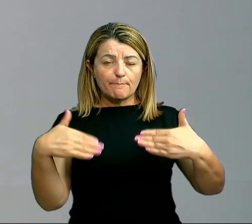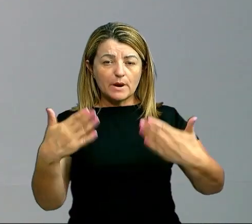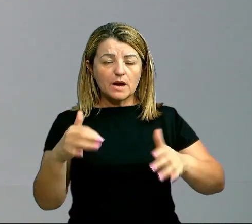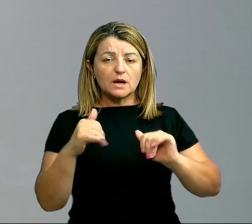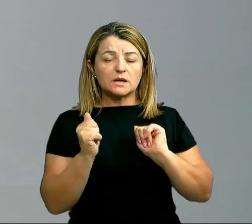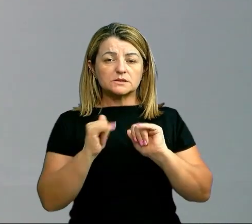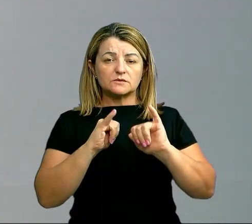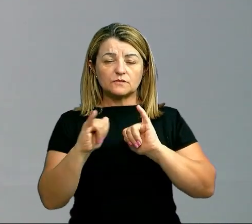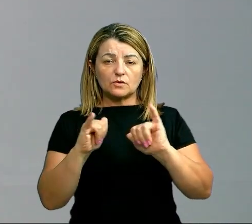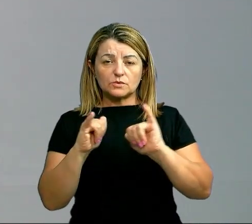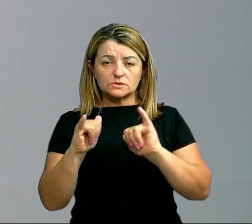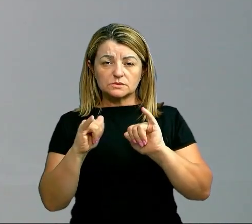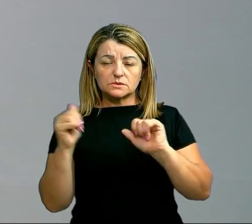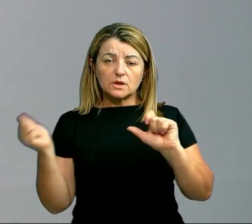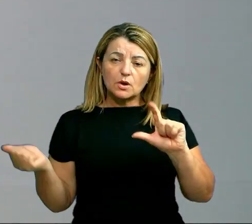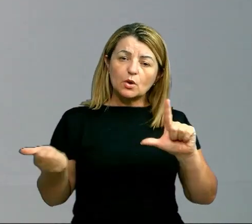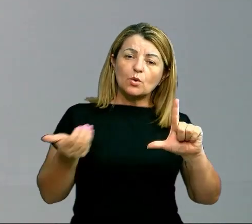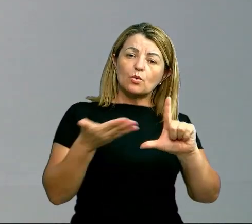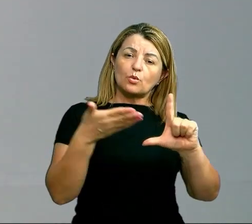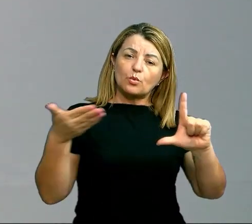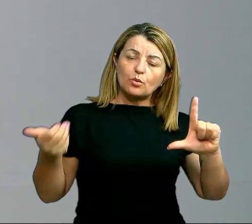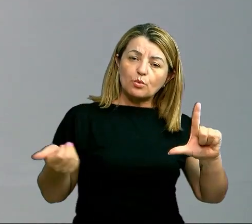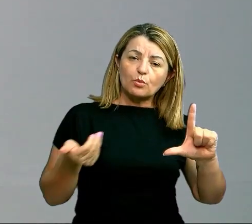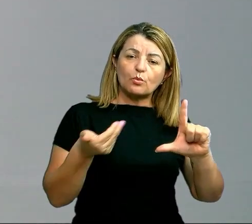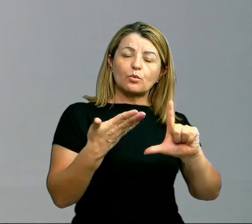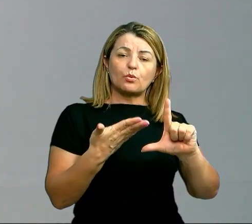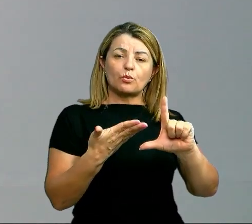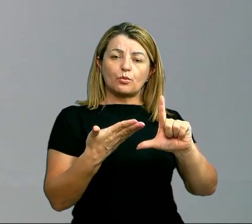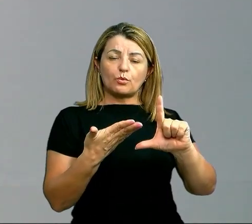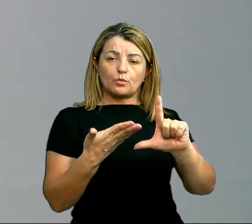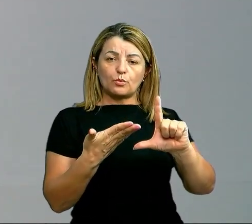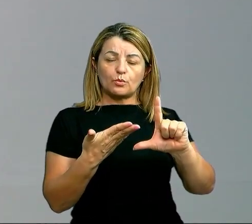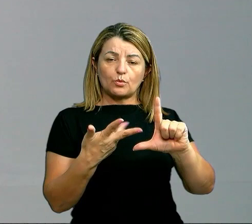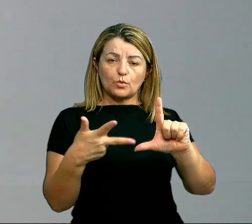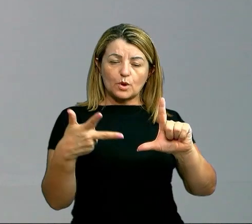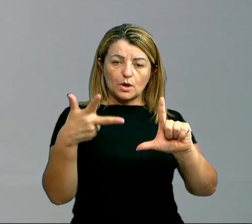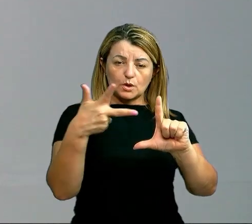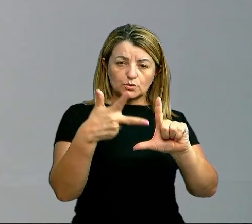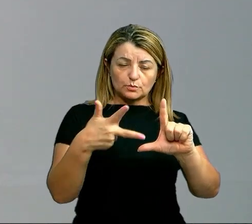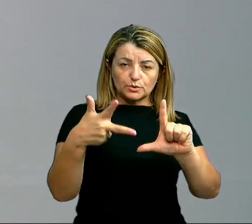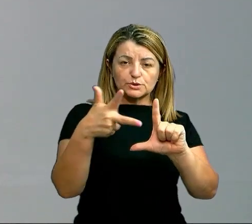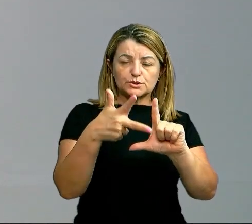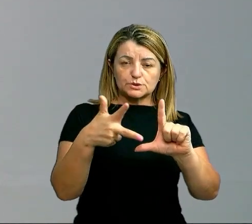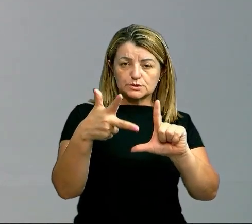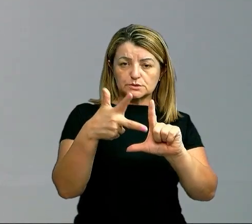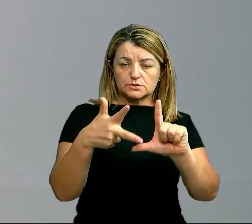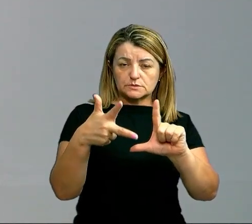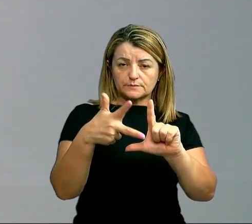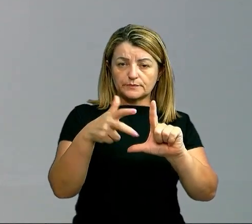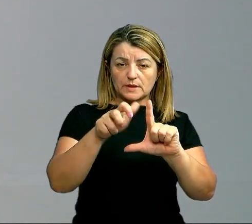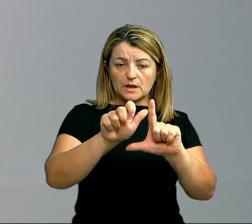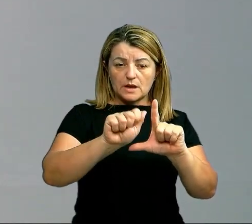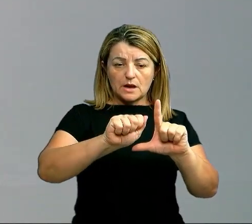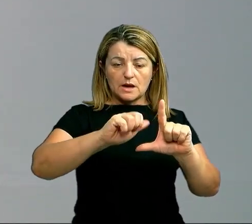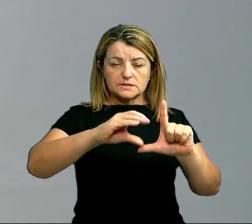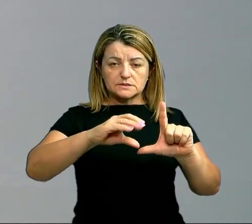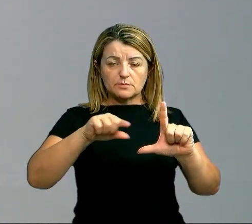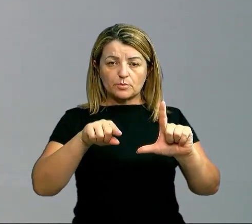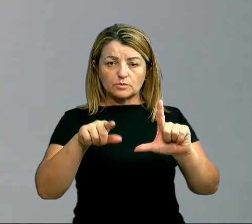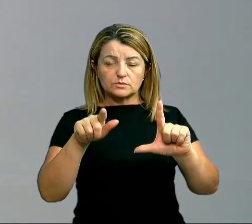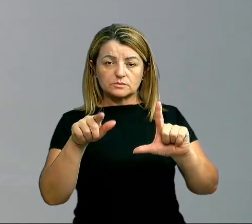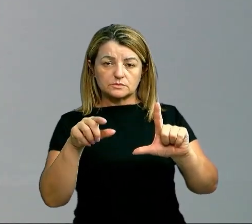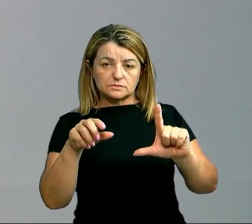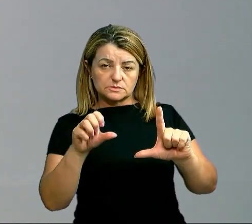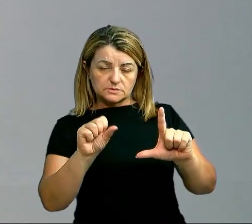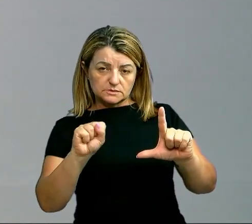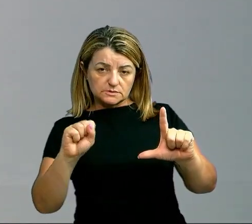mais questões acessem as nossas plataformas tanto do Mídias ac.se como também